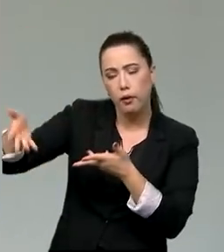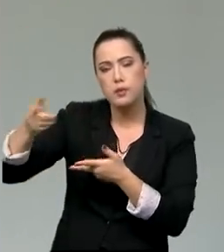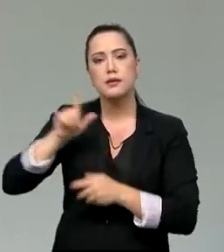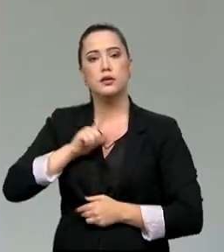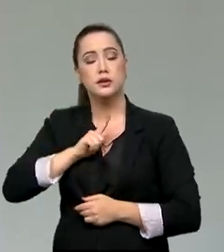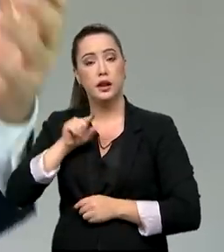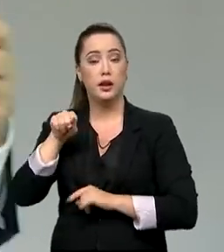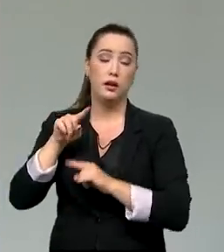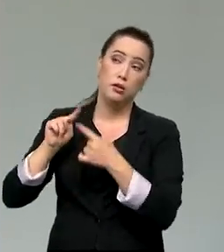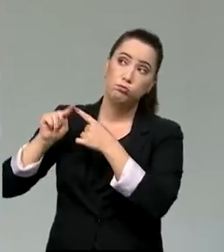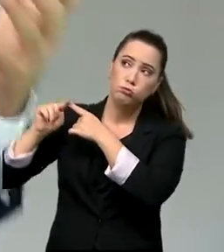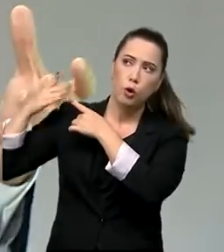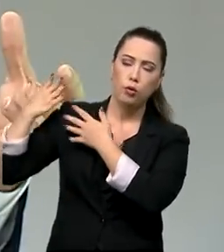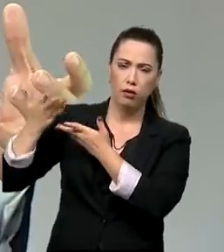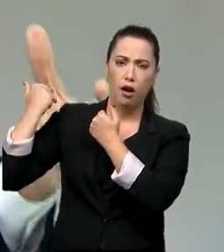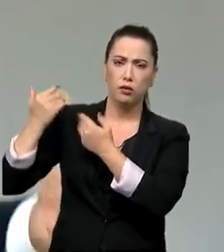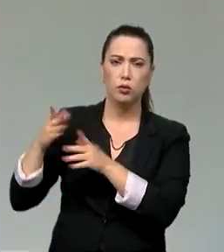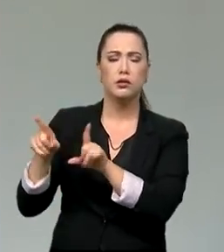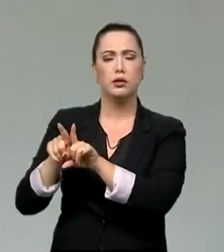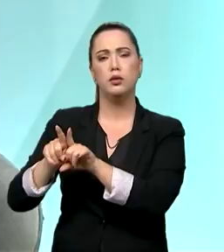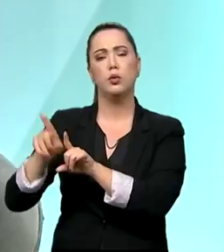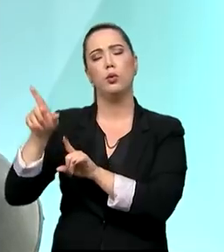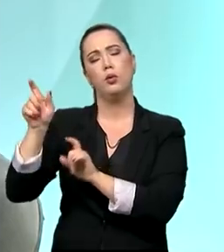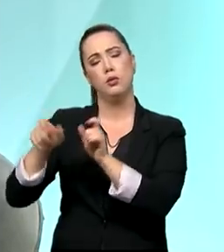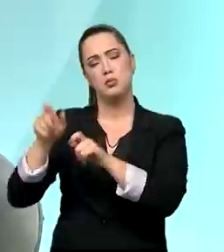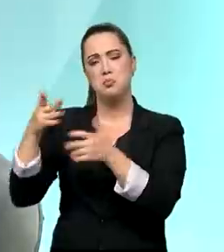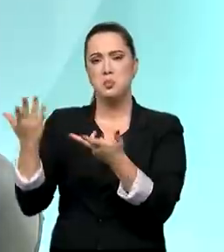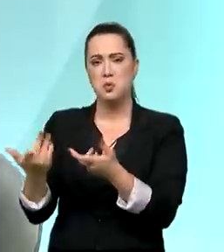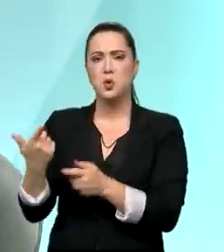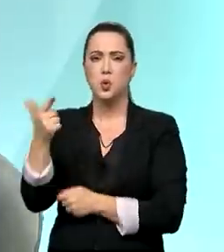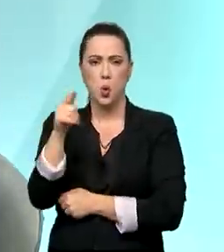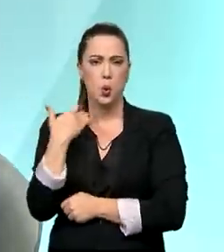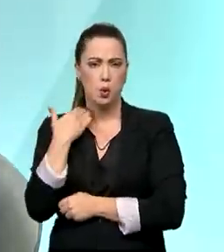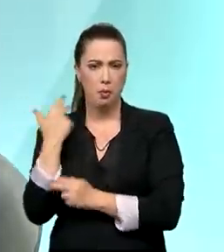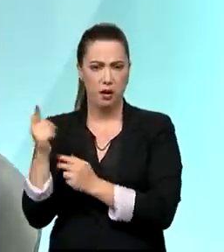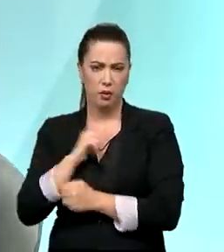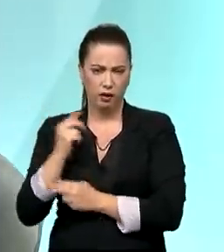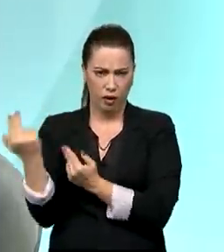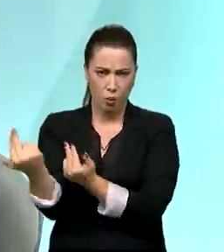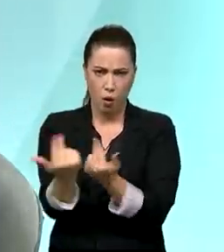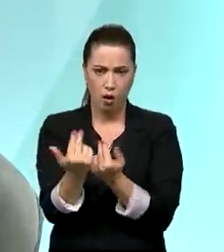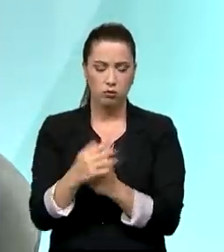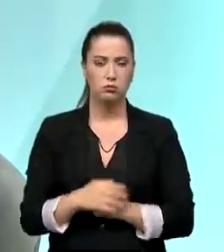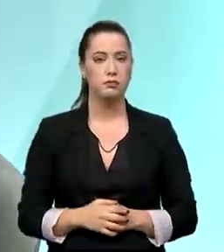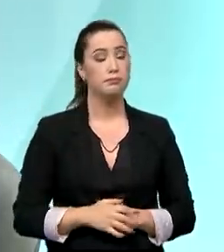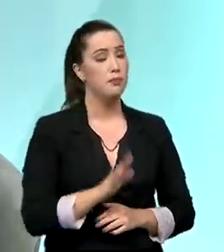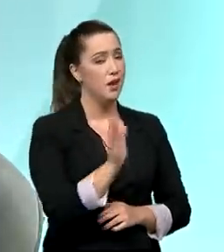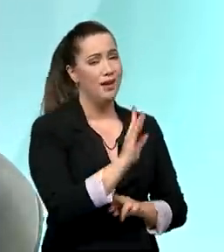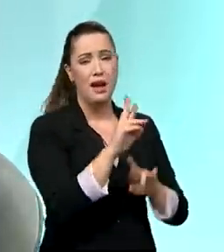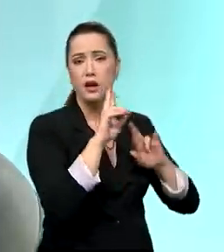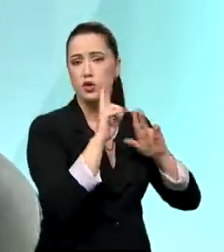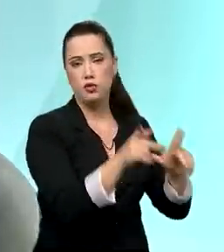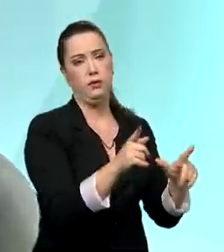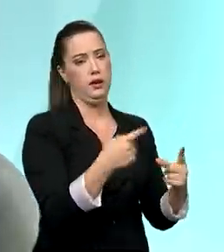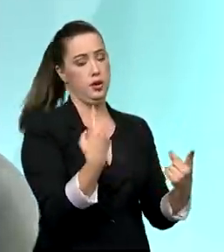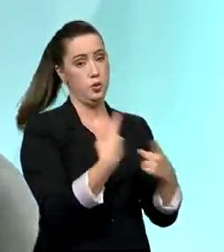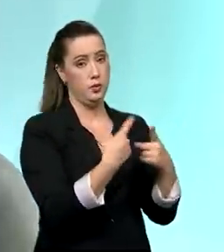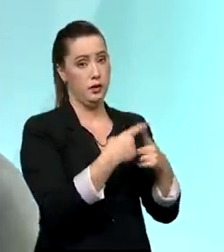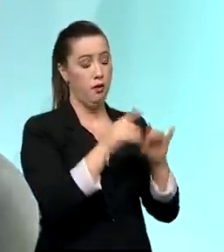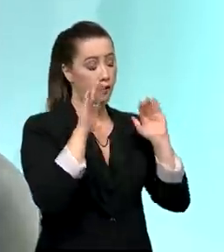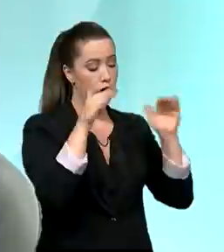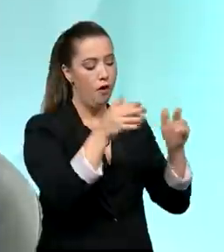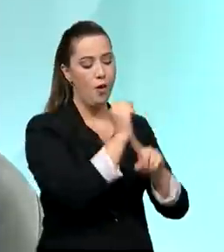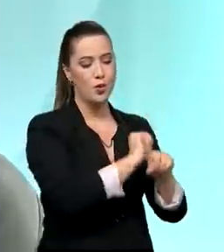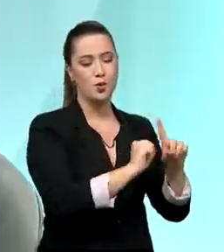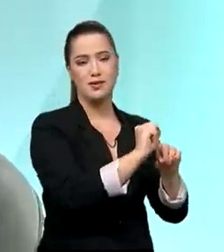tem ainda, imagino eu, com o mercado financeiro? É diferente, em especial quando você fala da parte social.